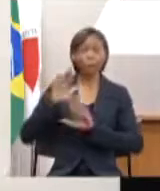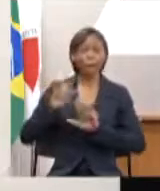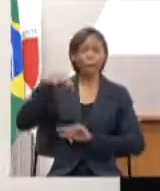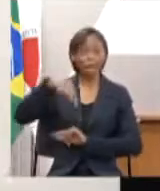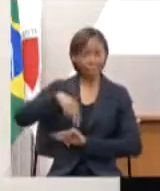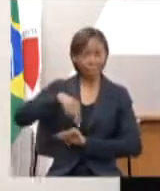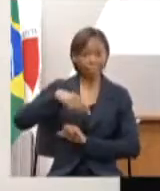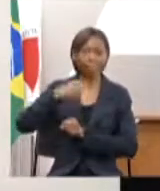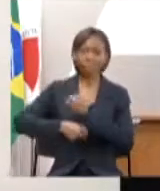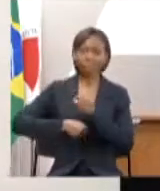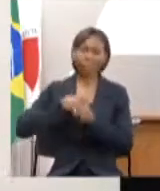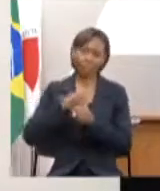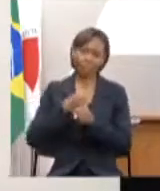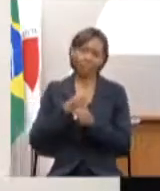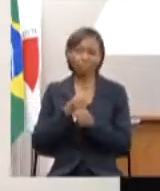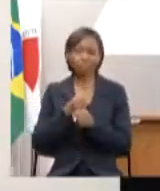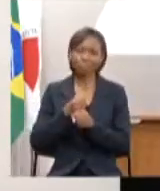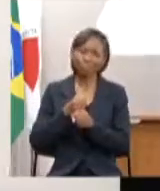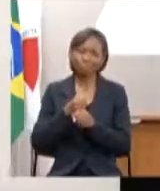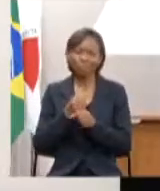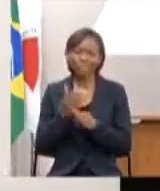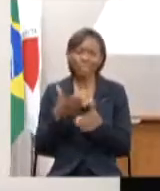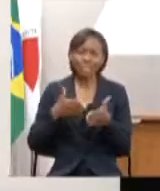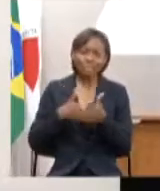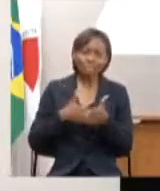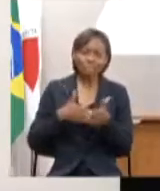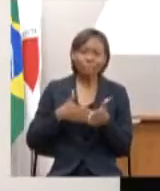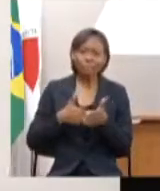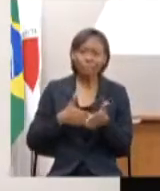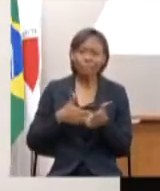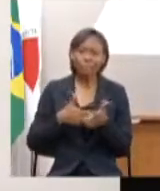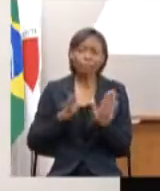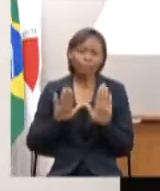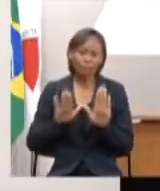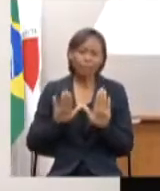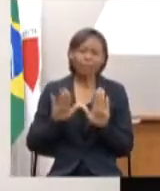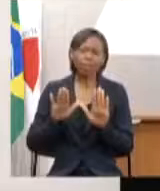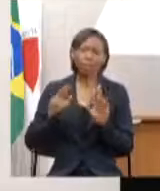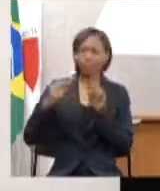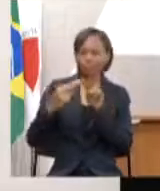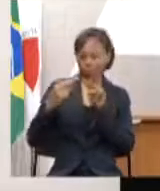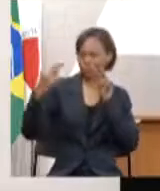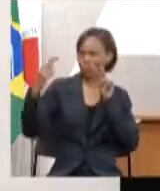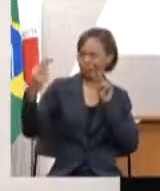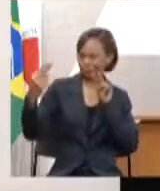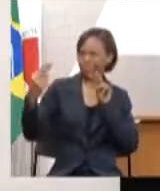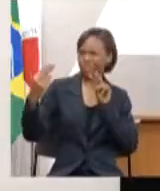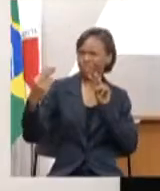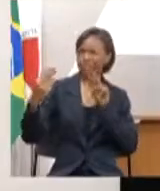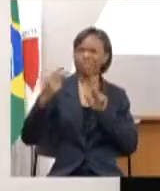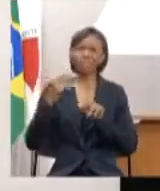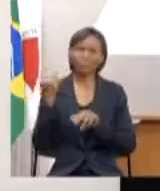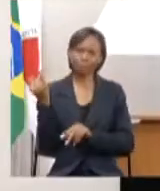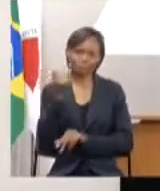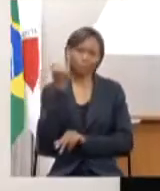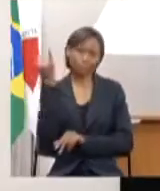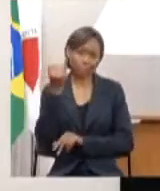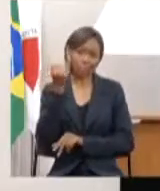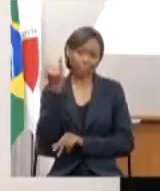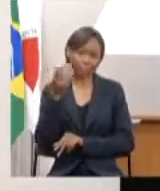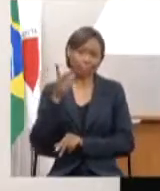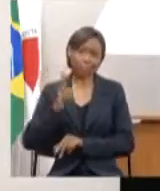maneira mais limitada, mas com as salas virtuais, com o processo de consulta público, acho isso importante até para não ter